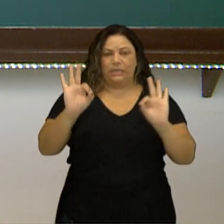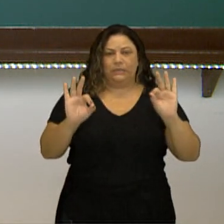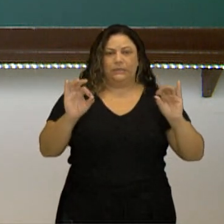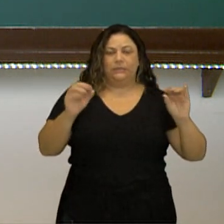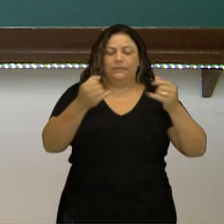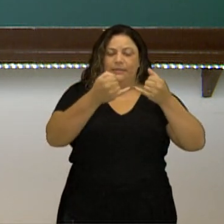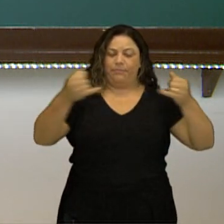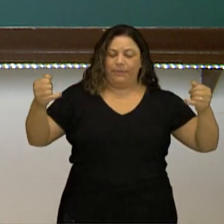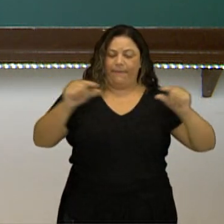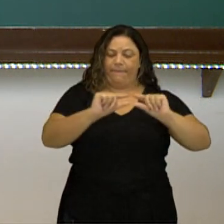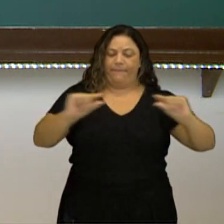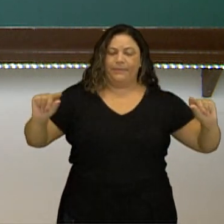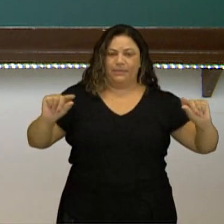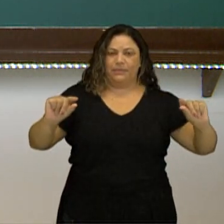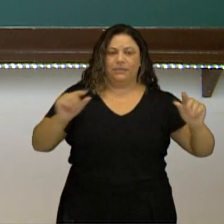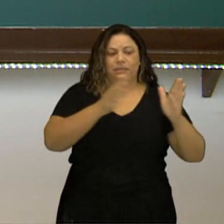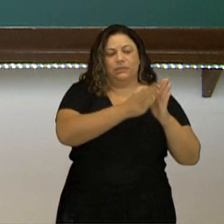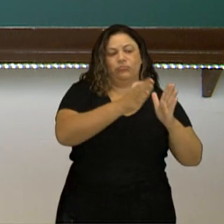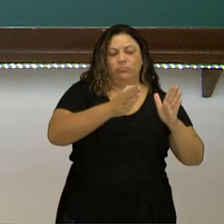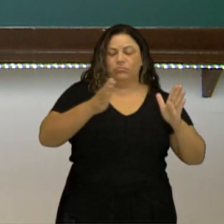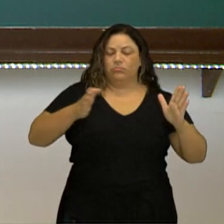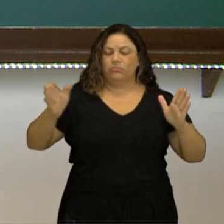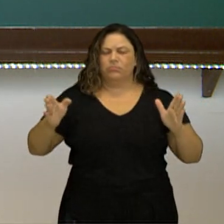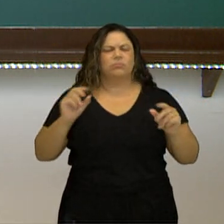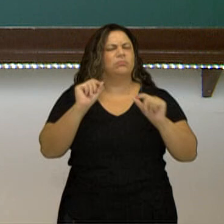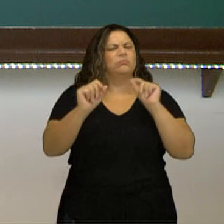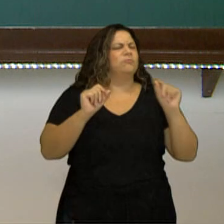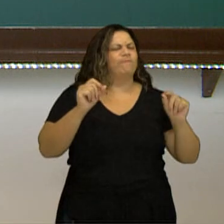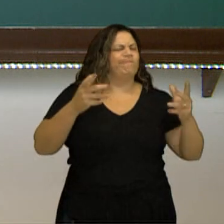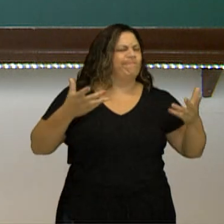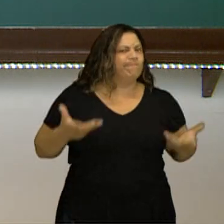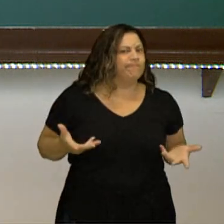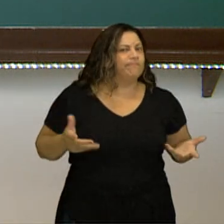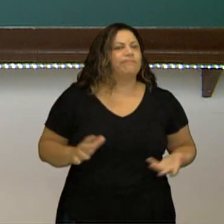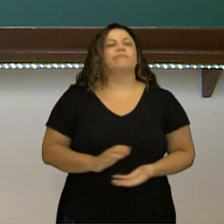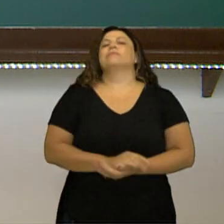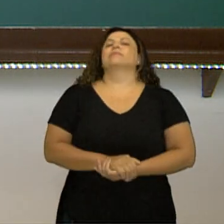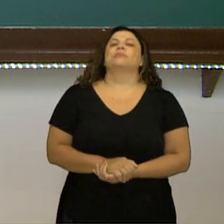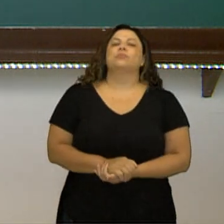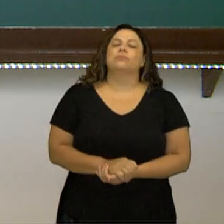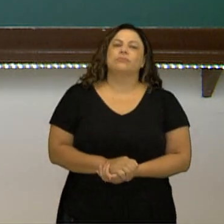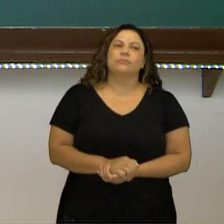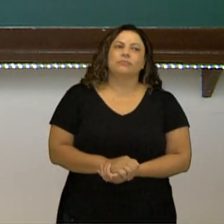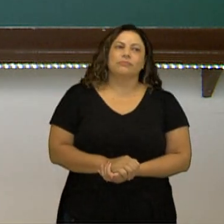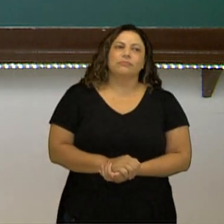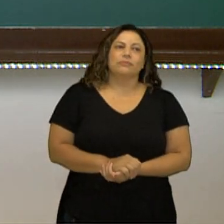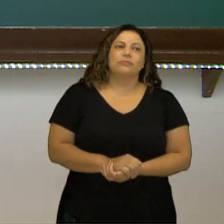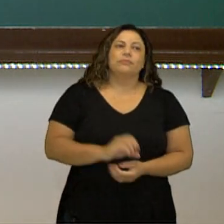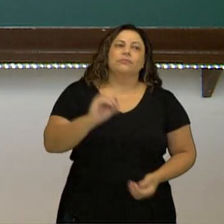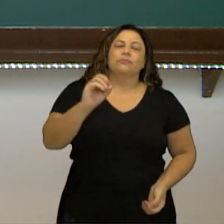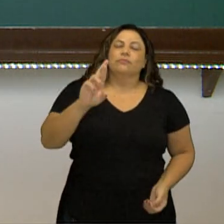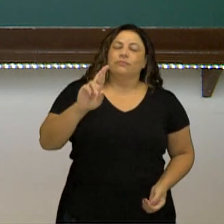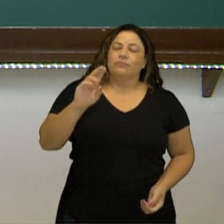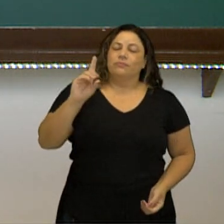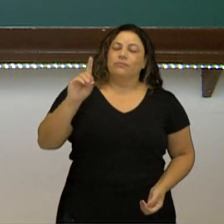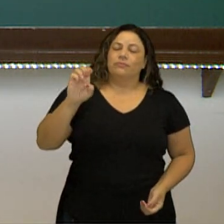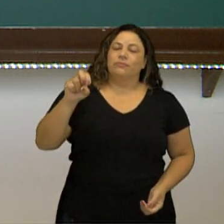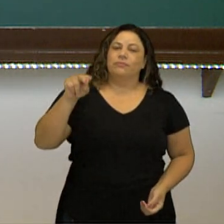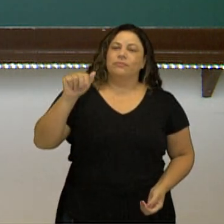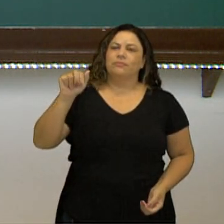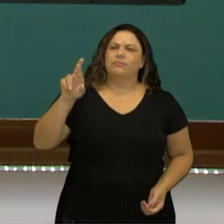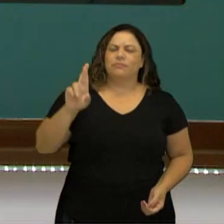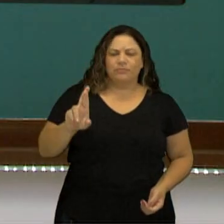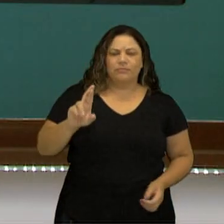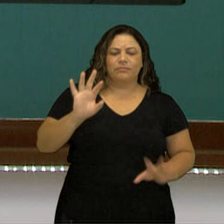em uma ordem. Mas qual critério eu vou adotar? Vamos ver. Ordenar é o mesmo colocar uma